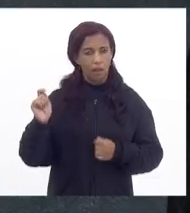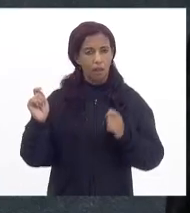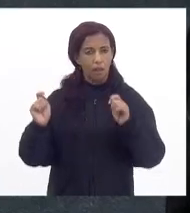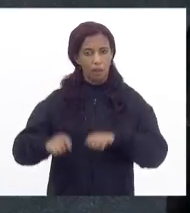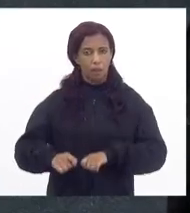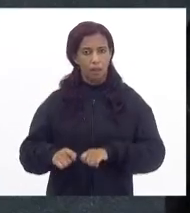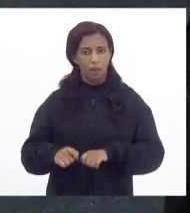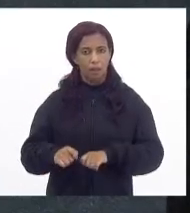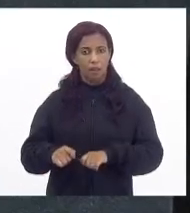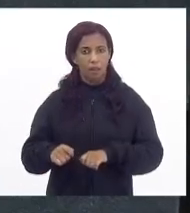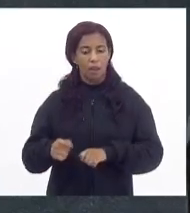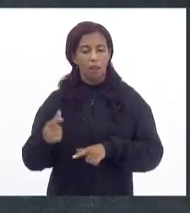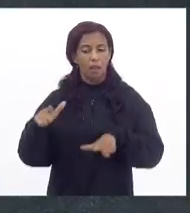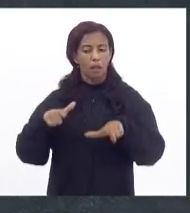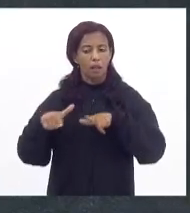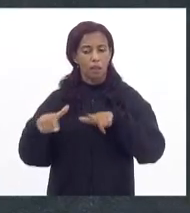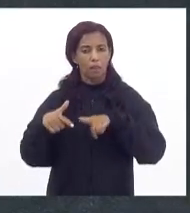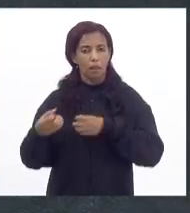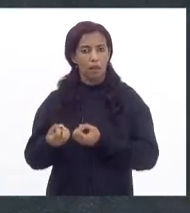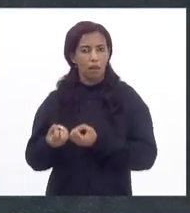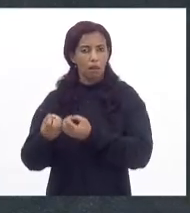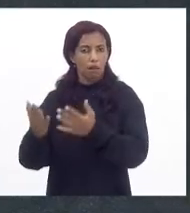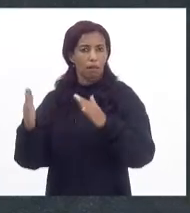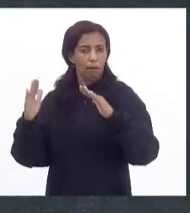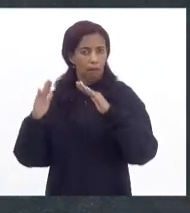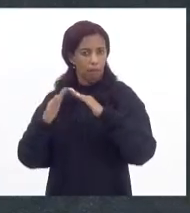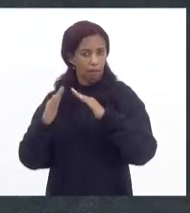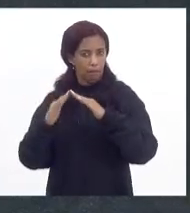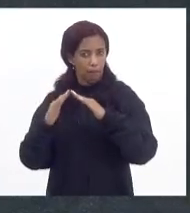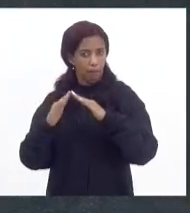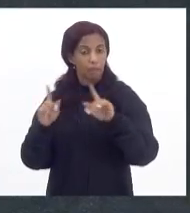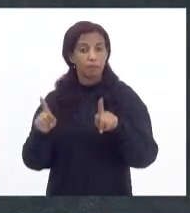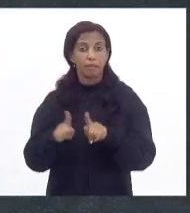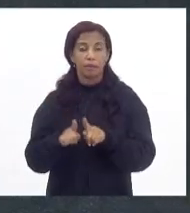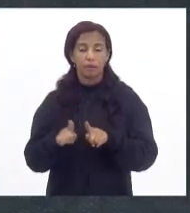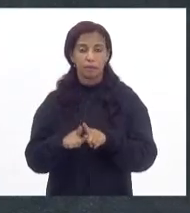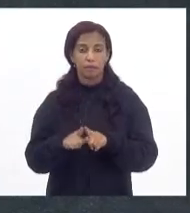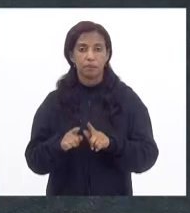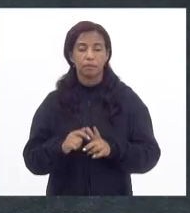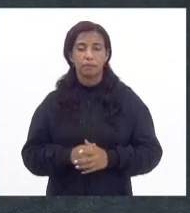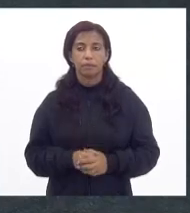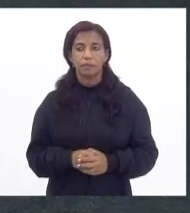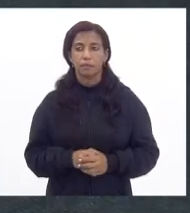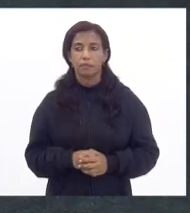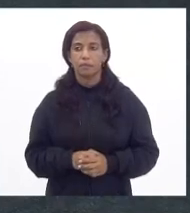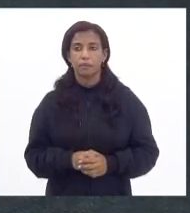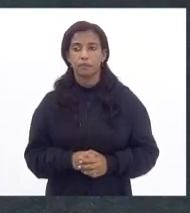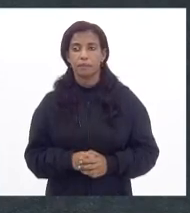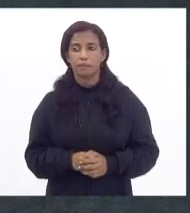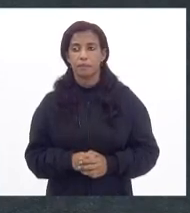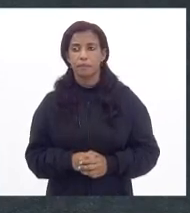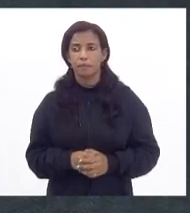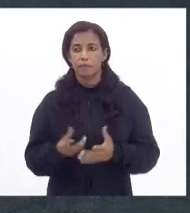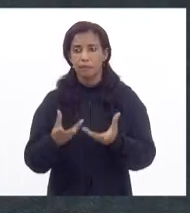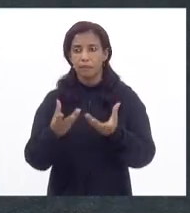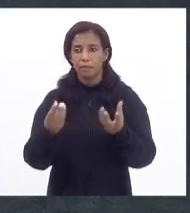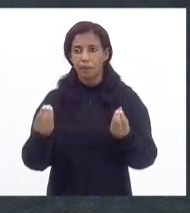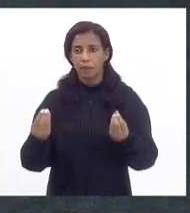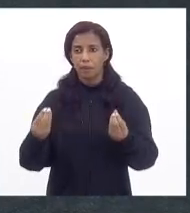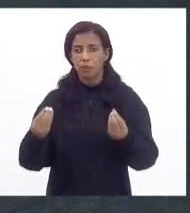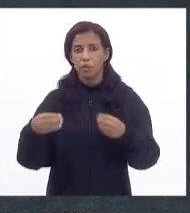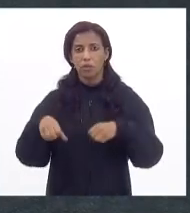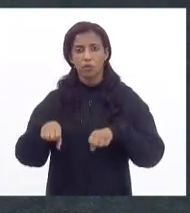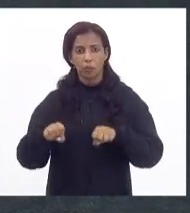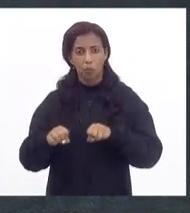entregas domiciliares, mas visa também muitas motos que